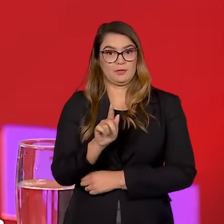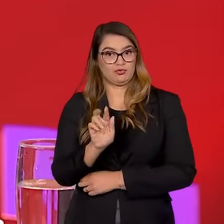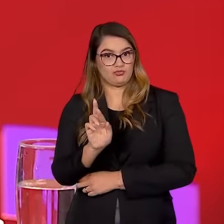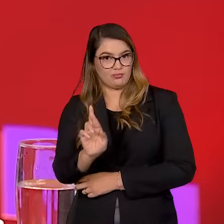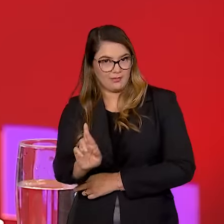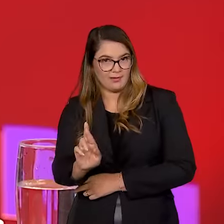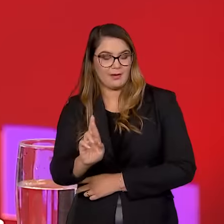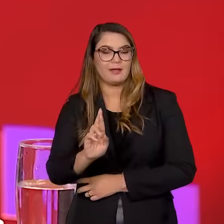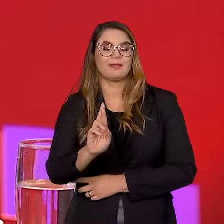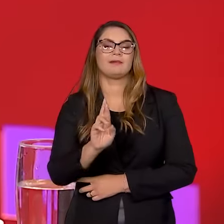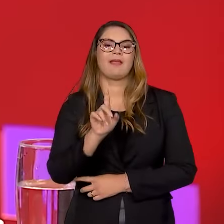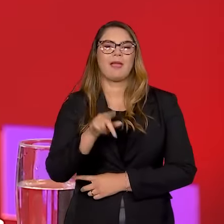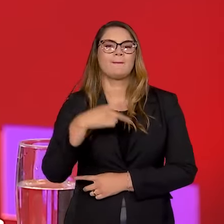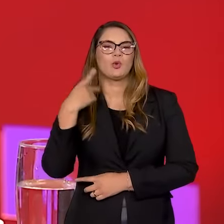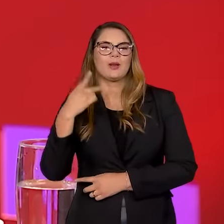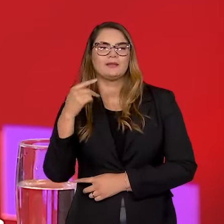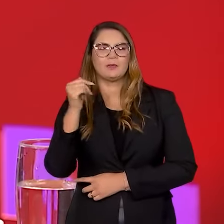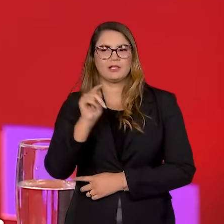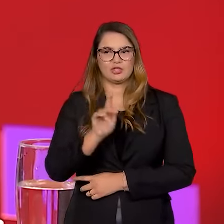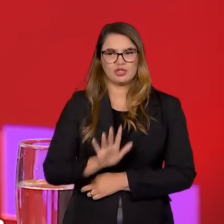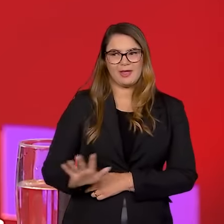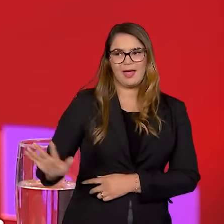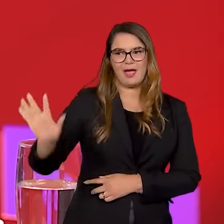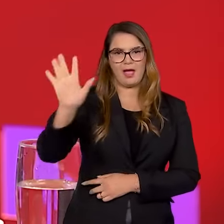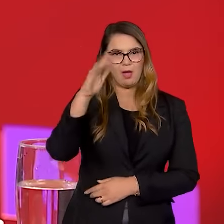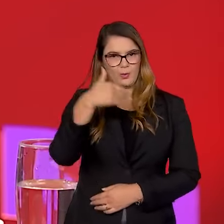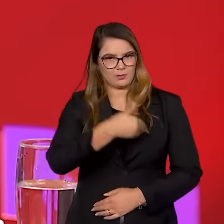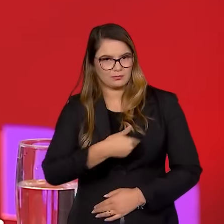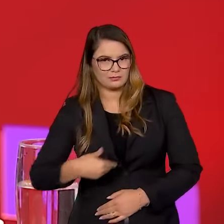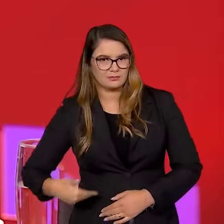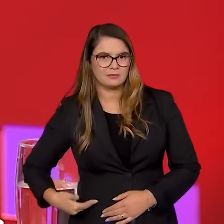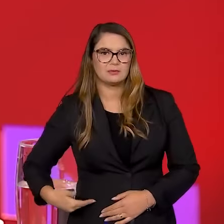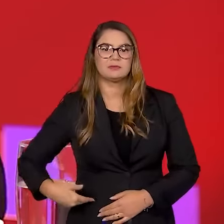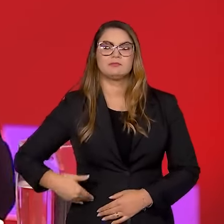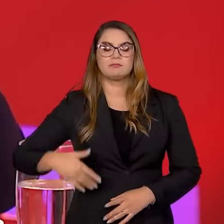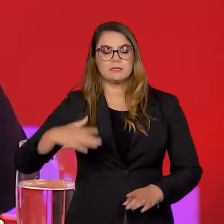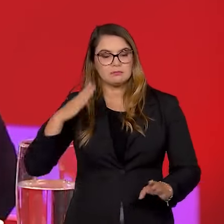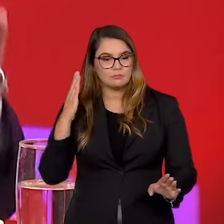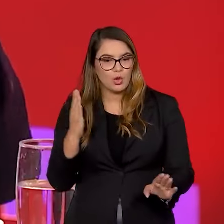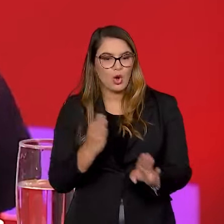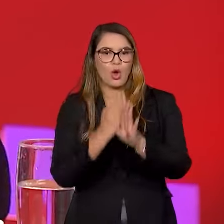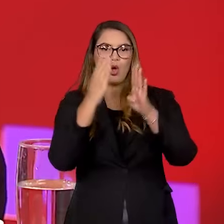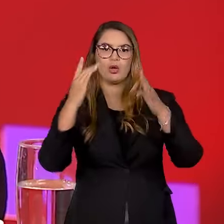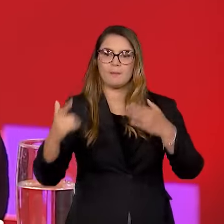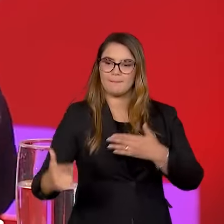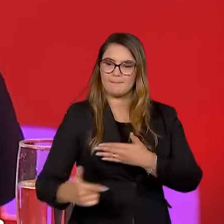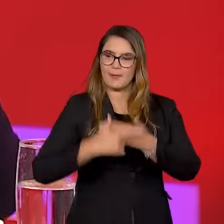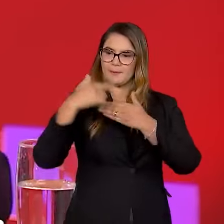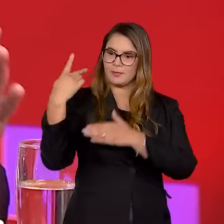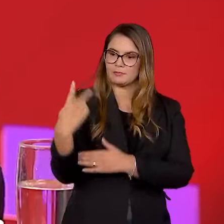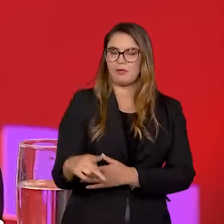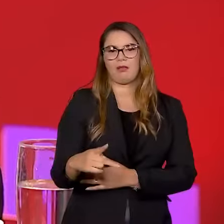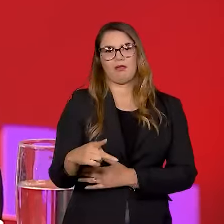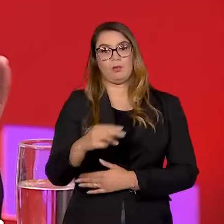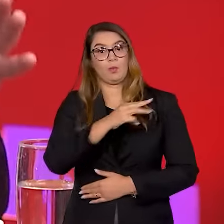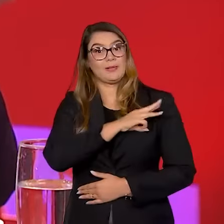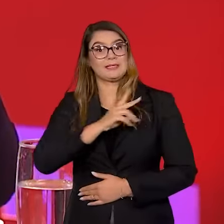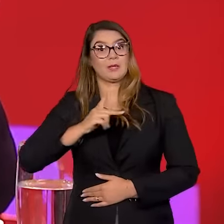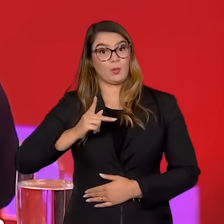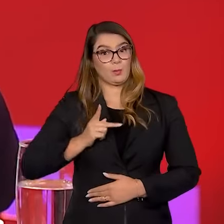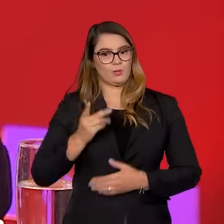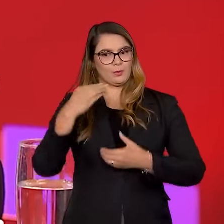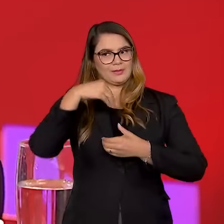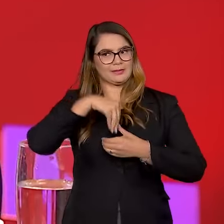Procuradoria Geral da República, reencontre a sua vocação constitucional. Melhor dizendo, o Ministério Público reencontre a sua